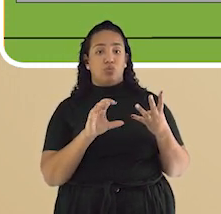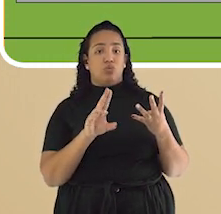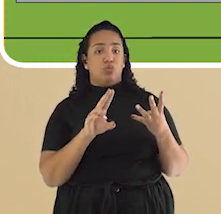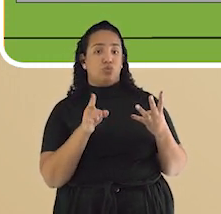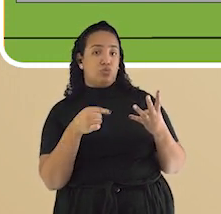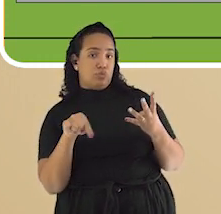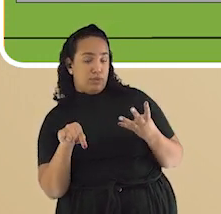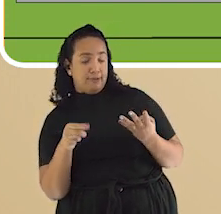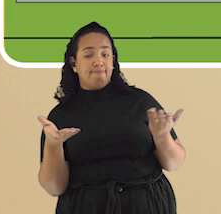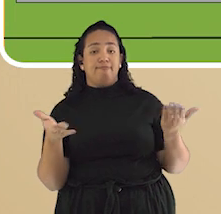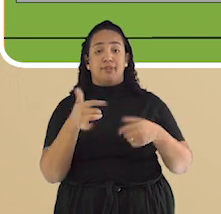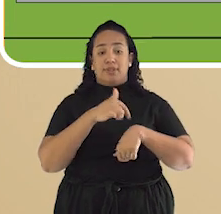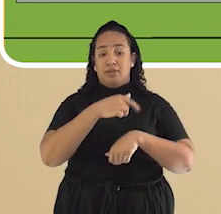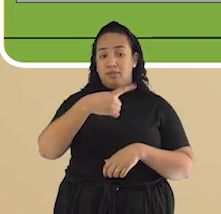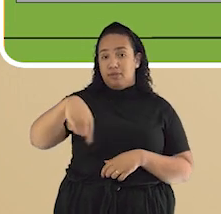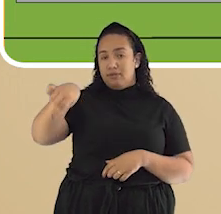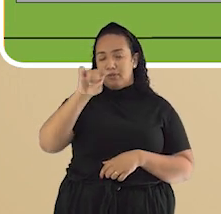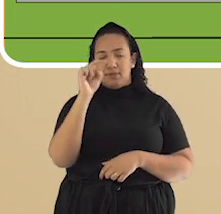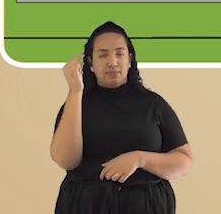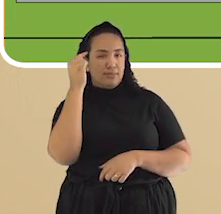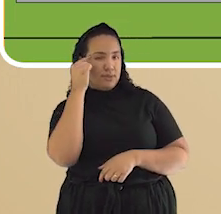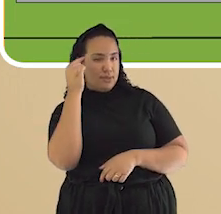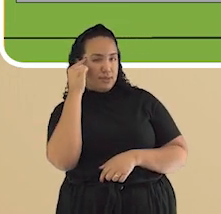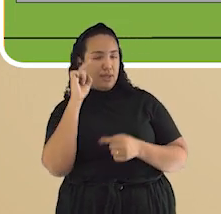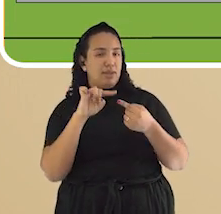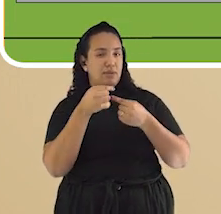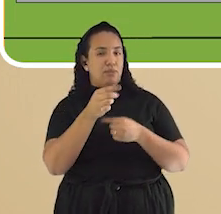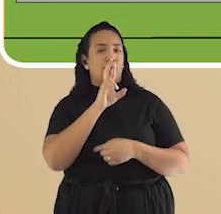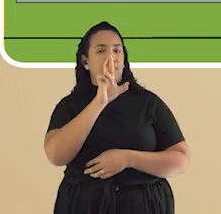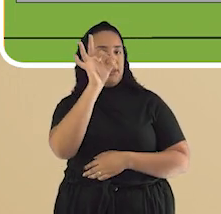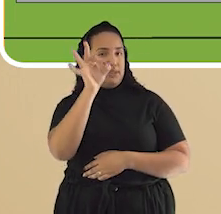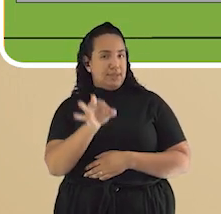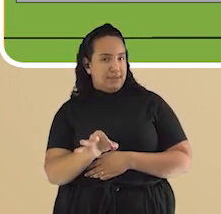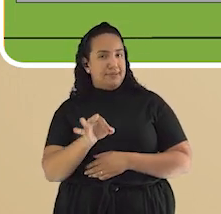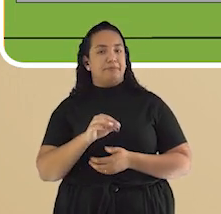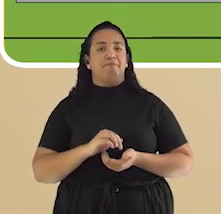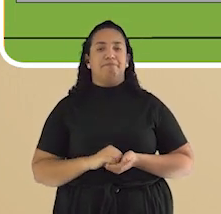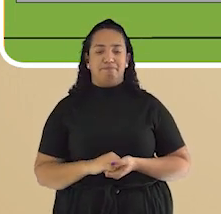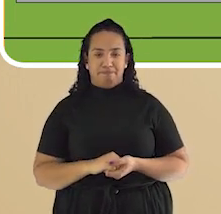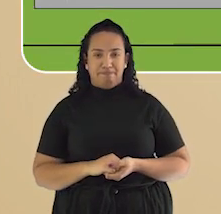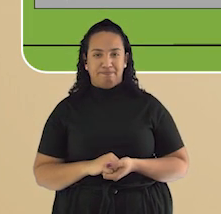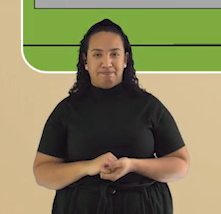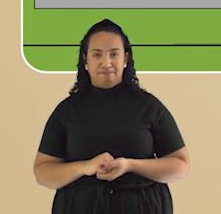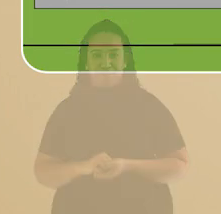Vou dar um tempo para que você pense sobre a resposta, tá? A gente já volta com a correção. Valendo!